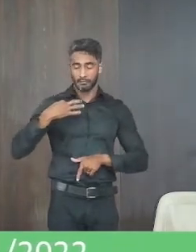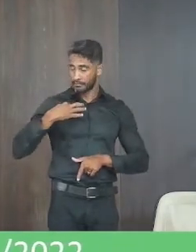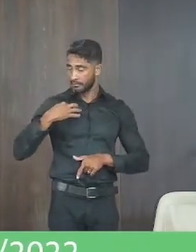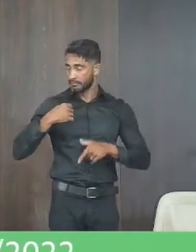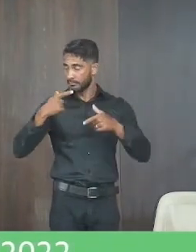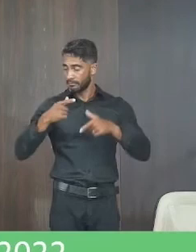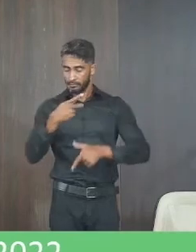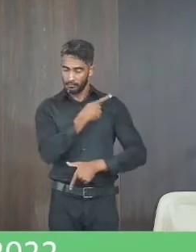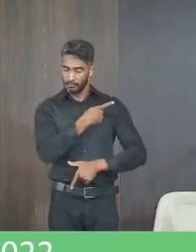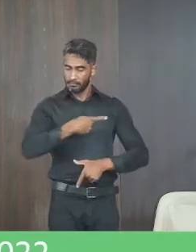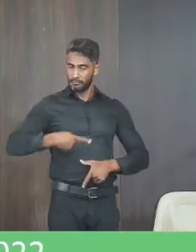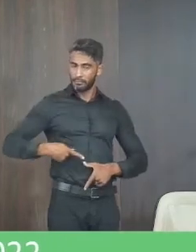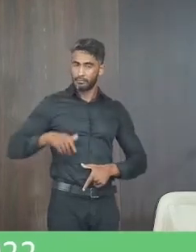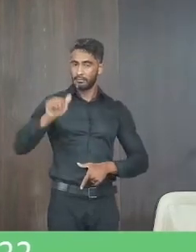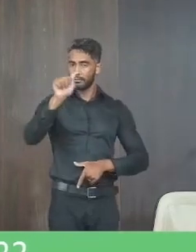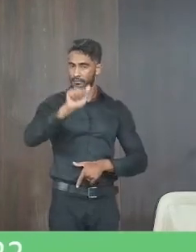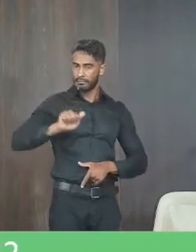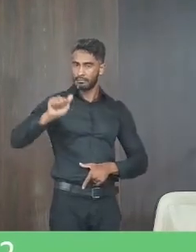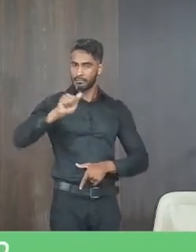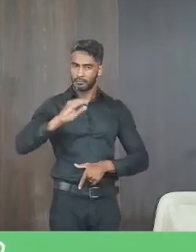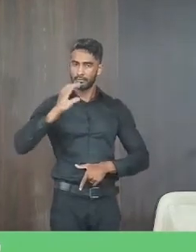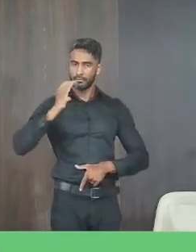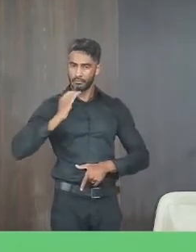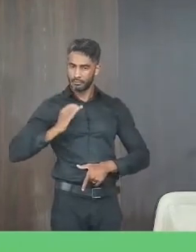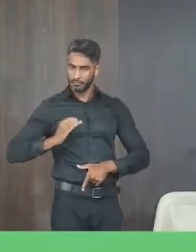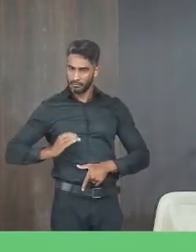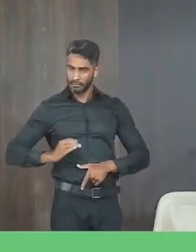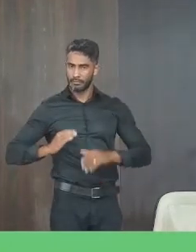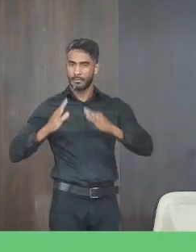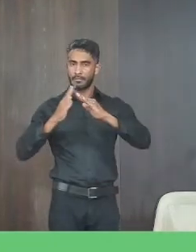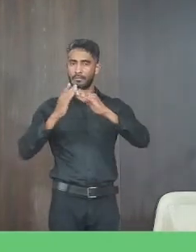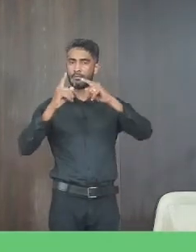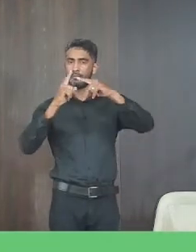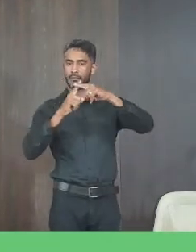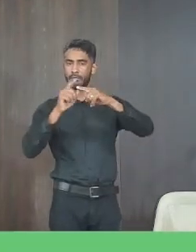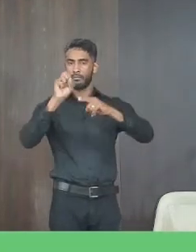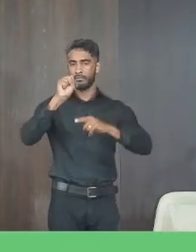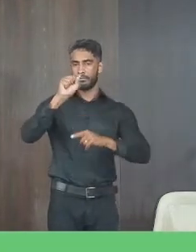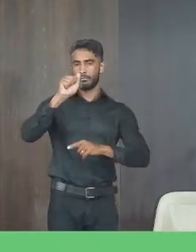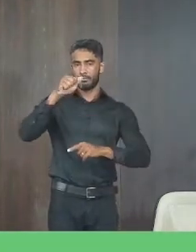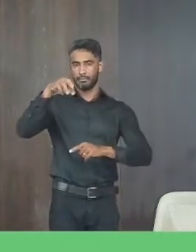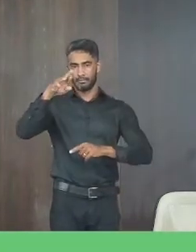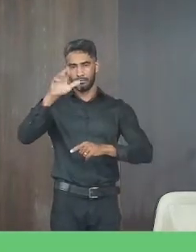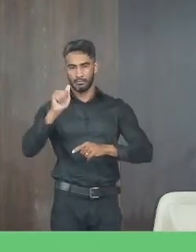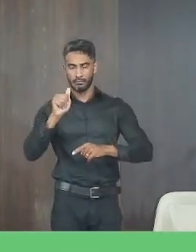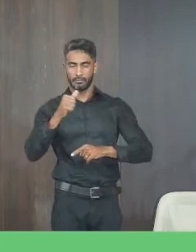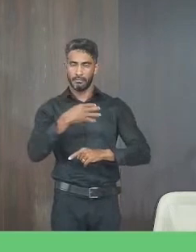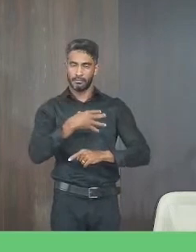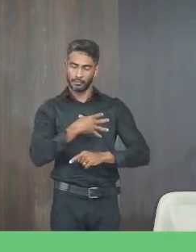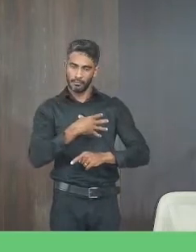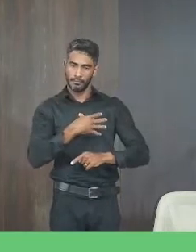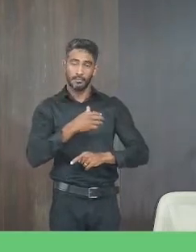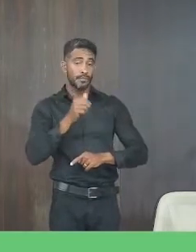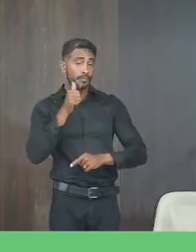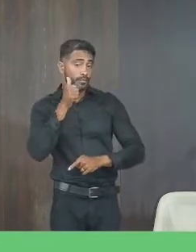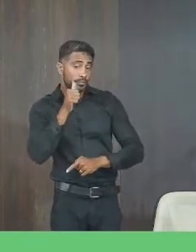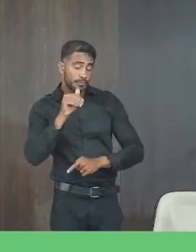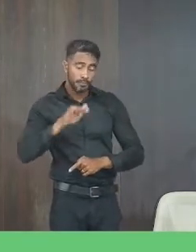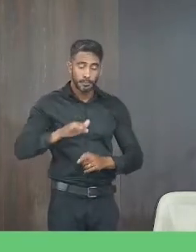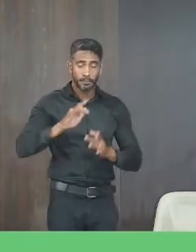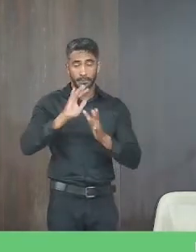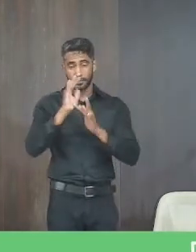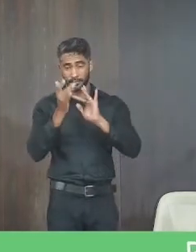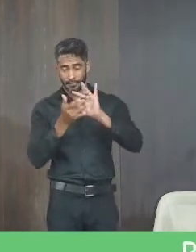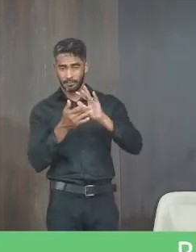com o presidente da associação com o coordenador da igreja Santa Terezinha do Menino Jesus na Baixa da Colônia 1 e também tem